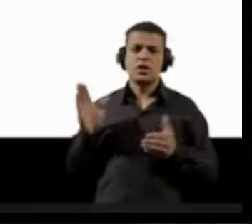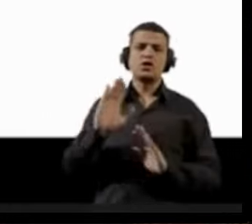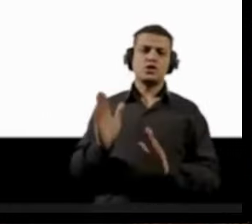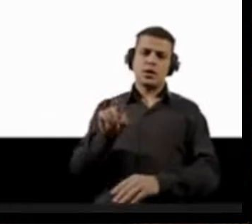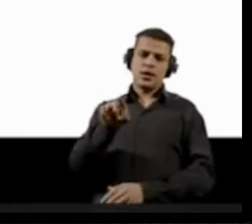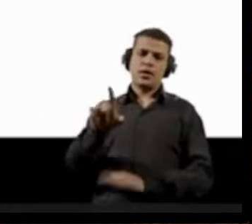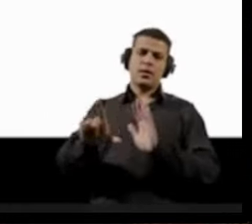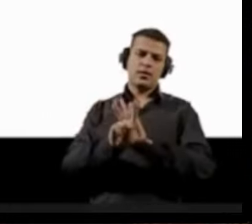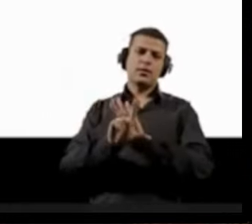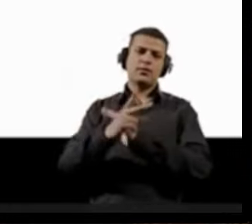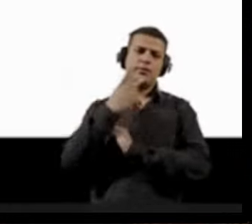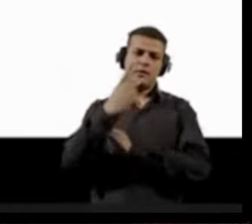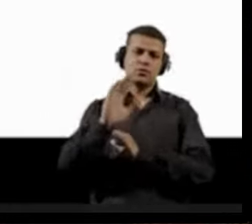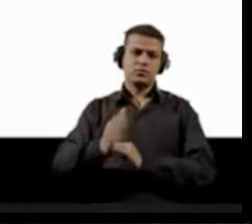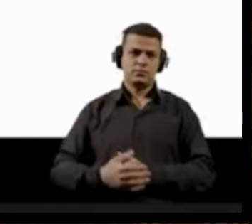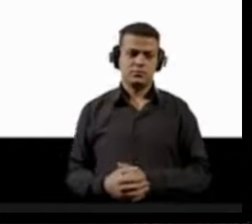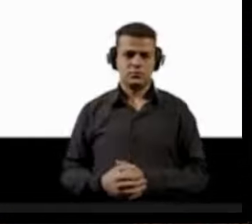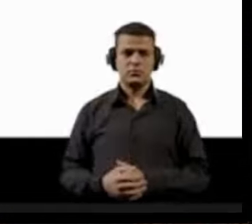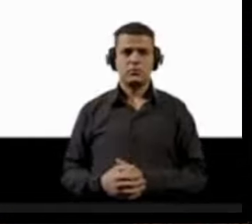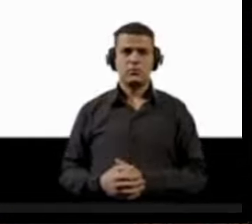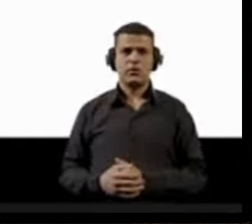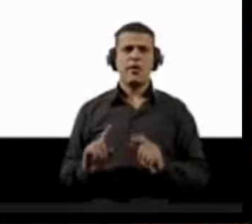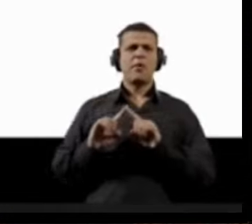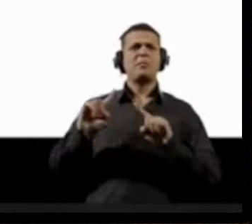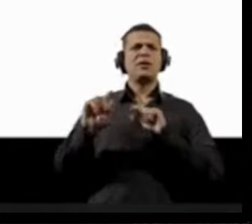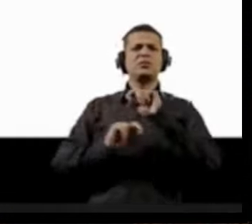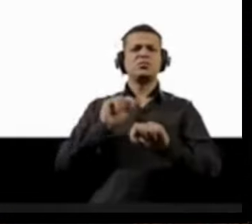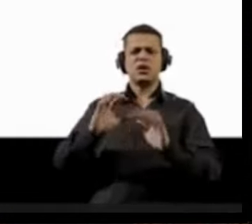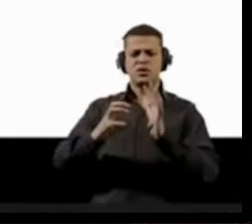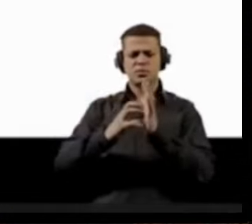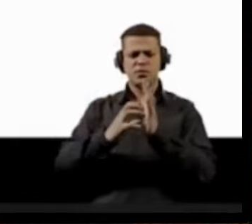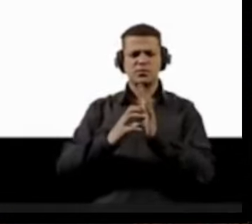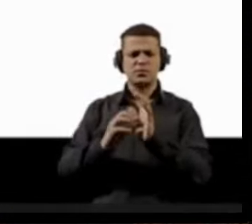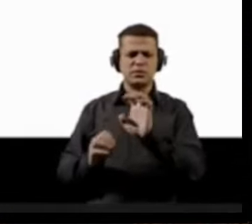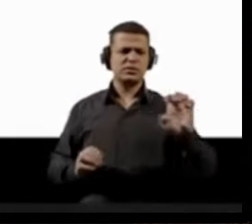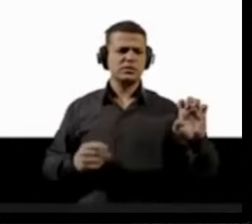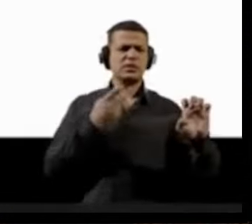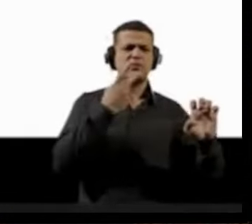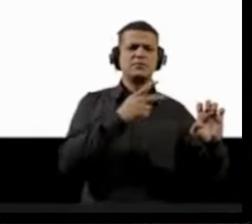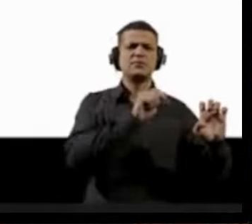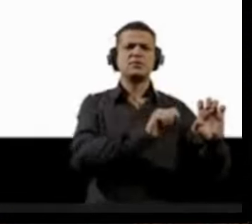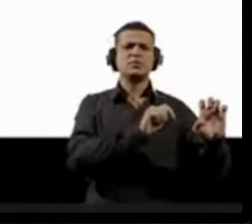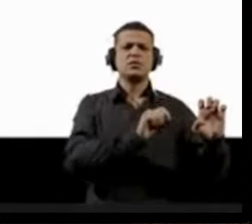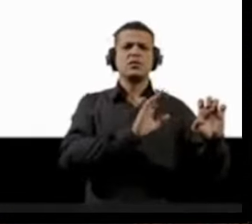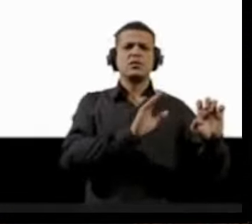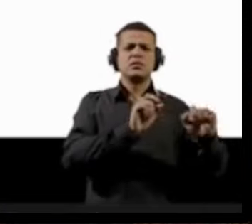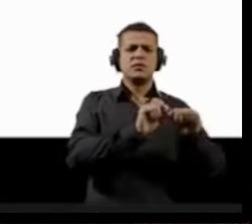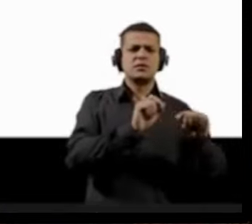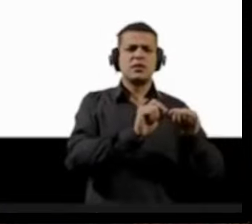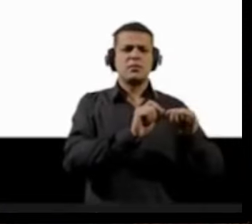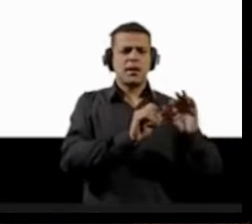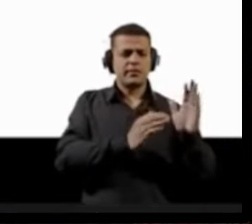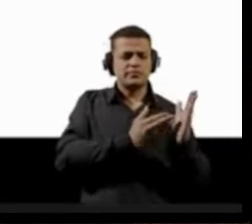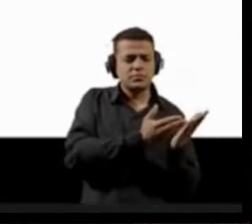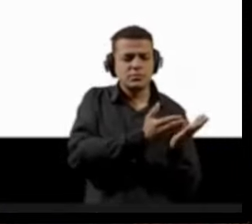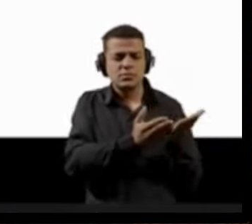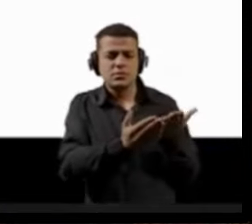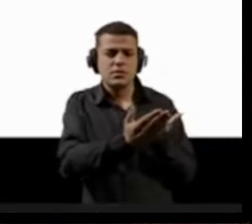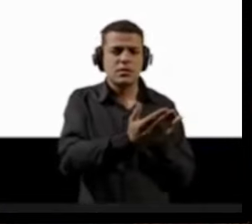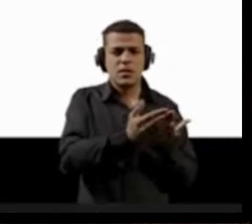é o que a lei estipula. Mas o que os partidos de esquerda, ao longo dos últimos anos, começaram a fazer para burlar a lei?